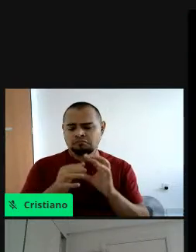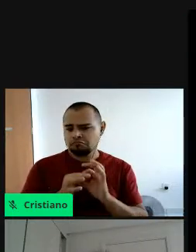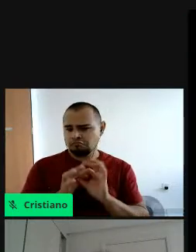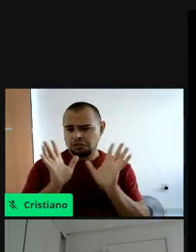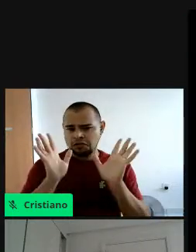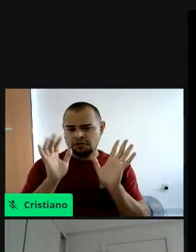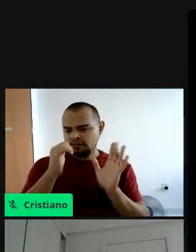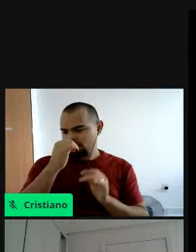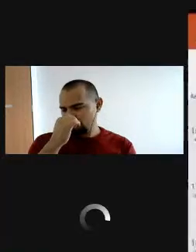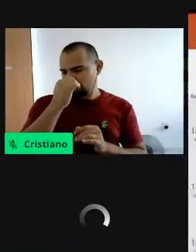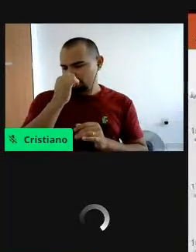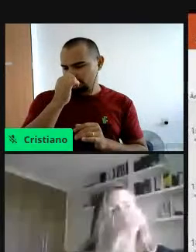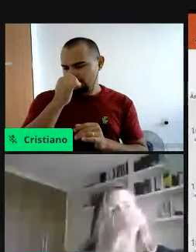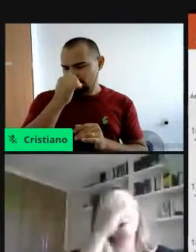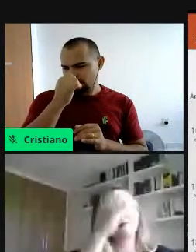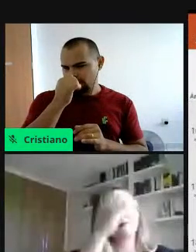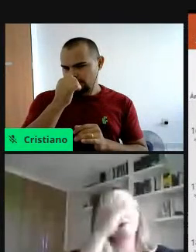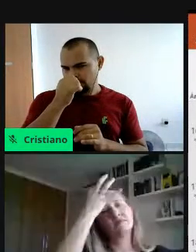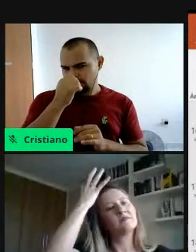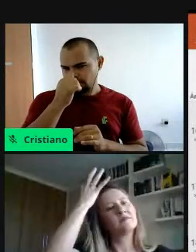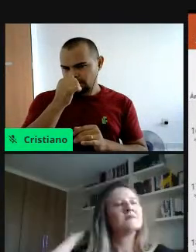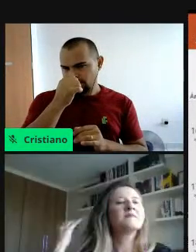vontade, para a gente poder conversar mais.